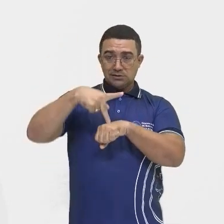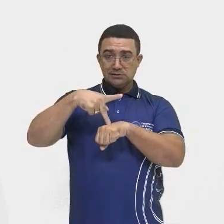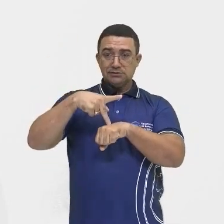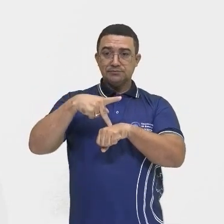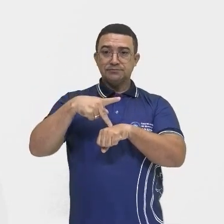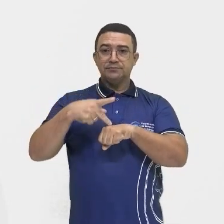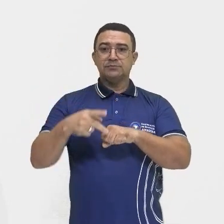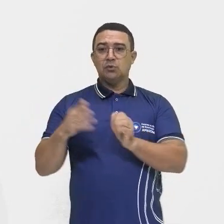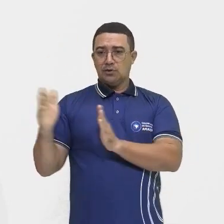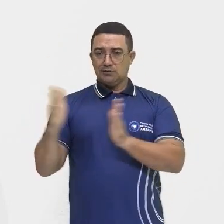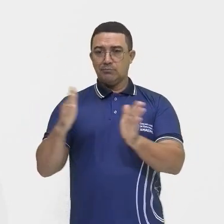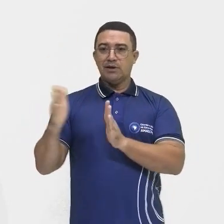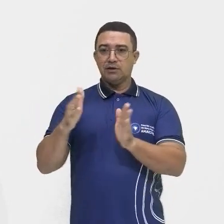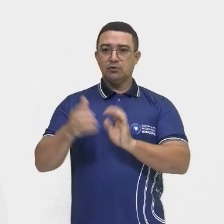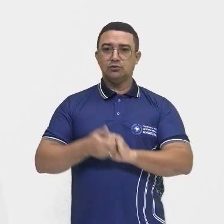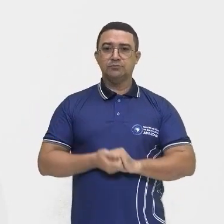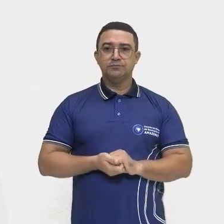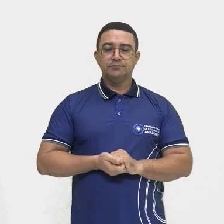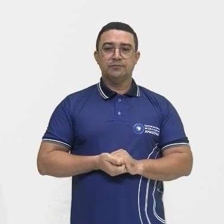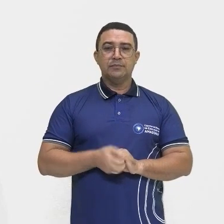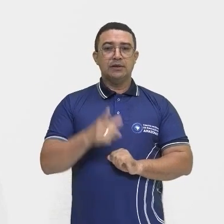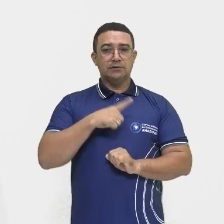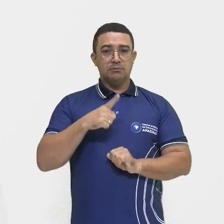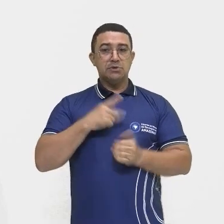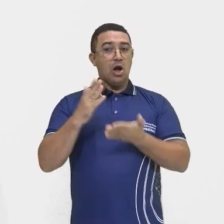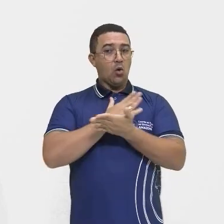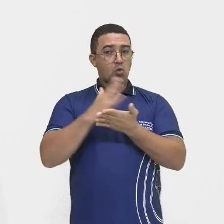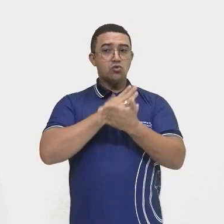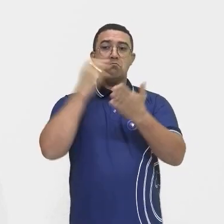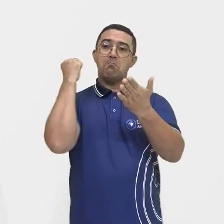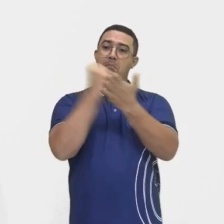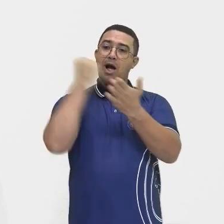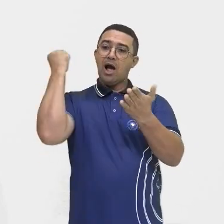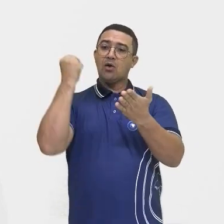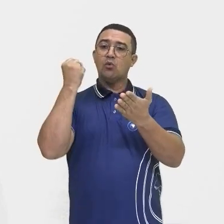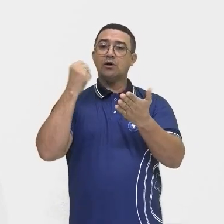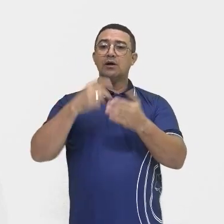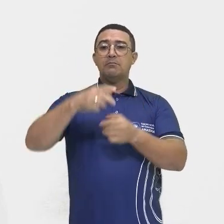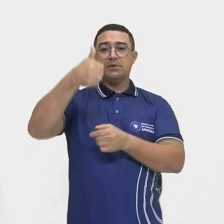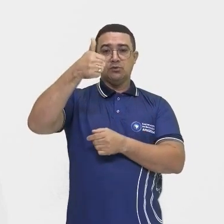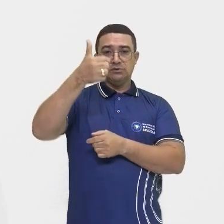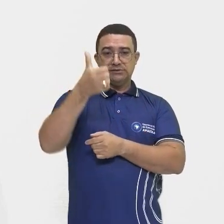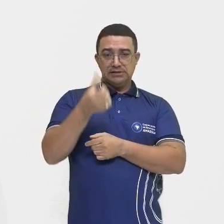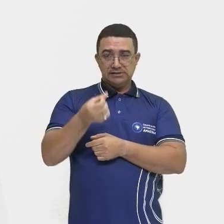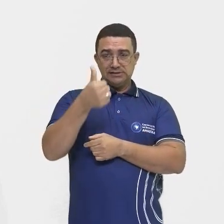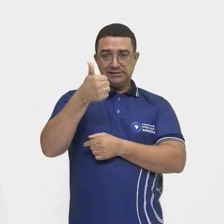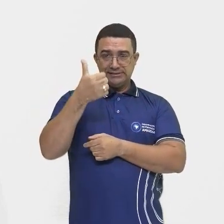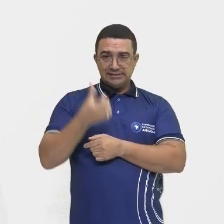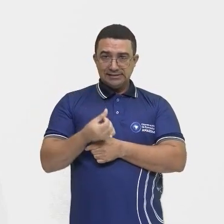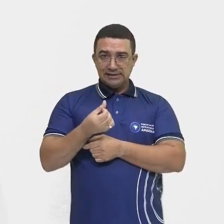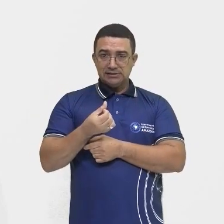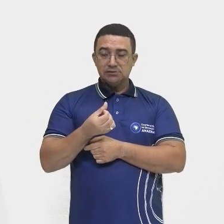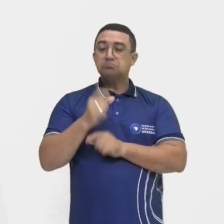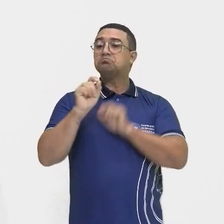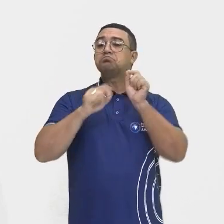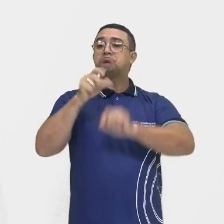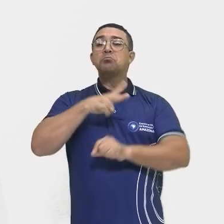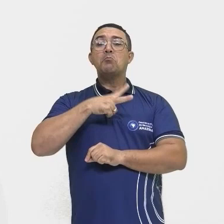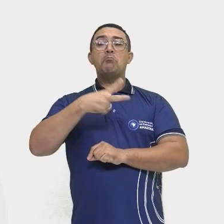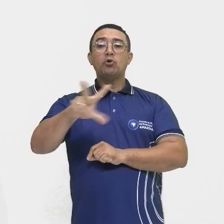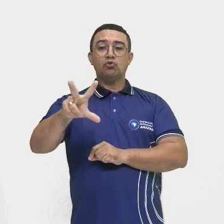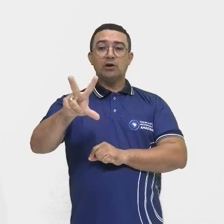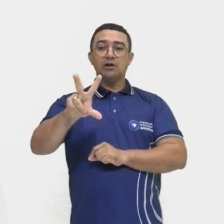esse período. E aí nós temos alguns marcos. O primeiro, em 1616, onde os